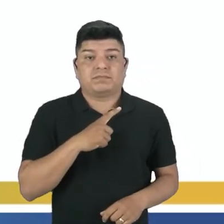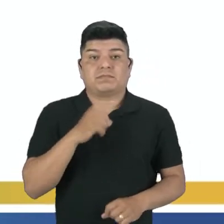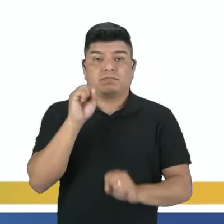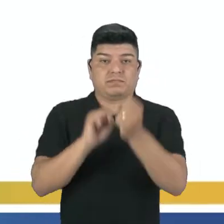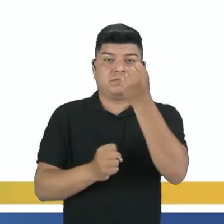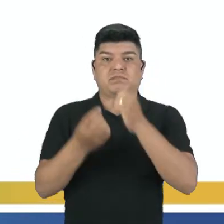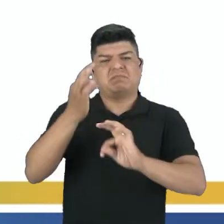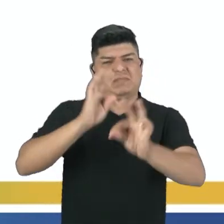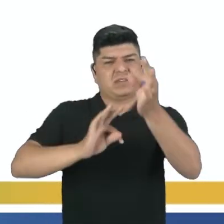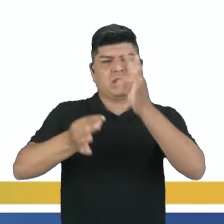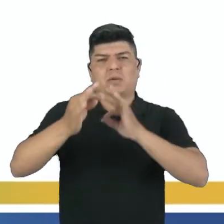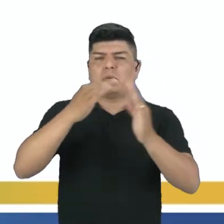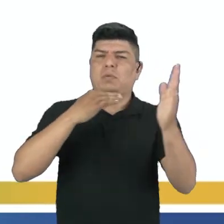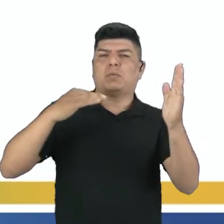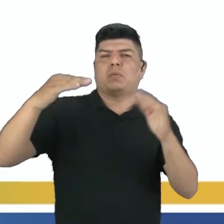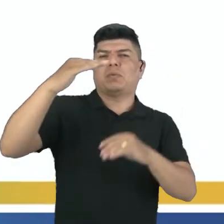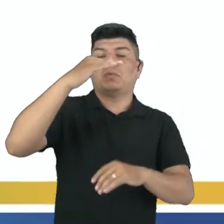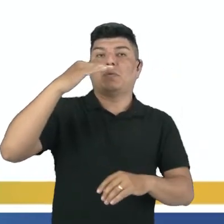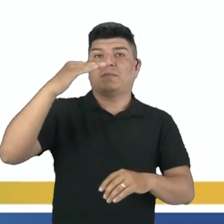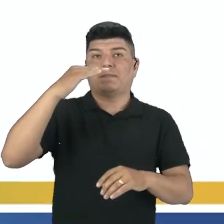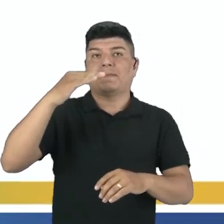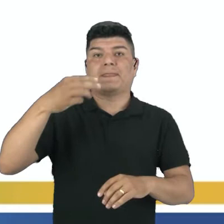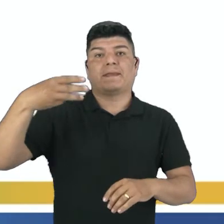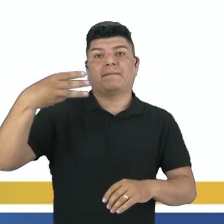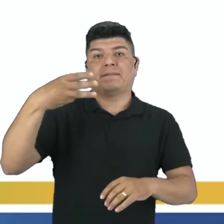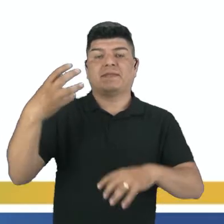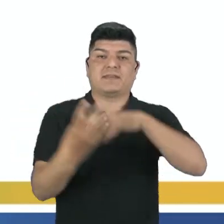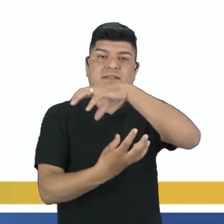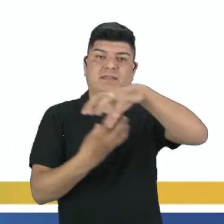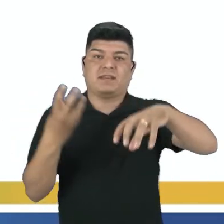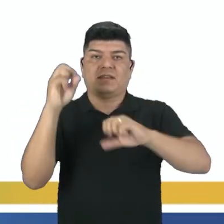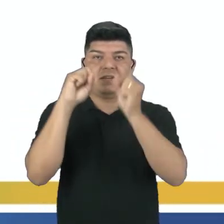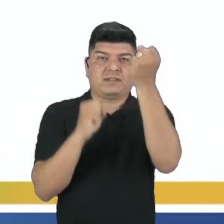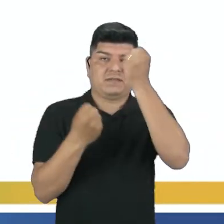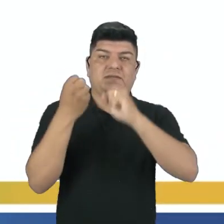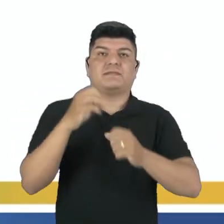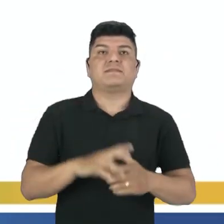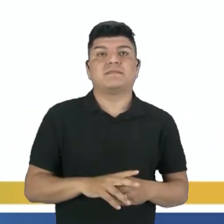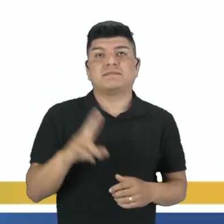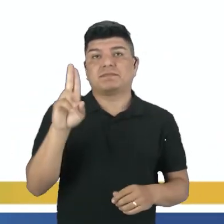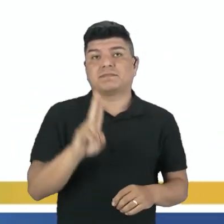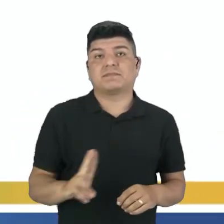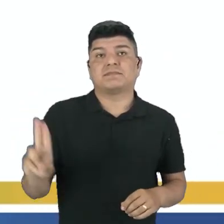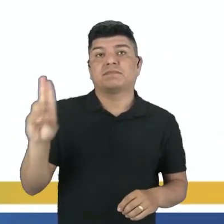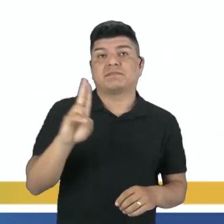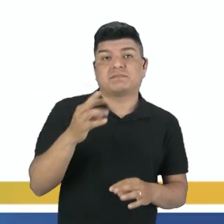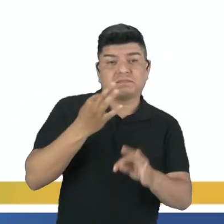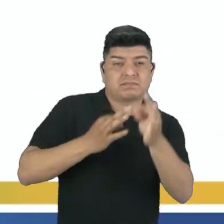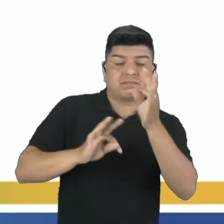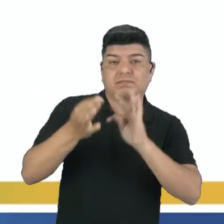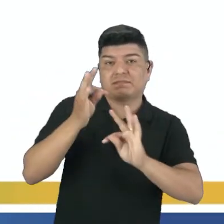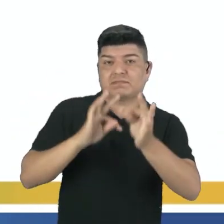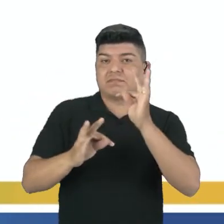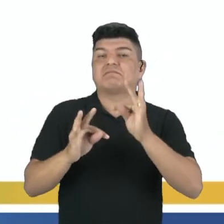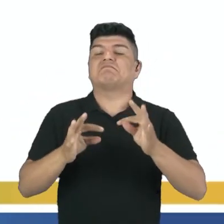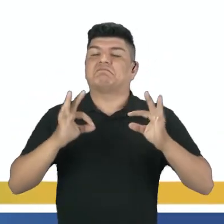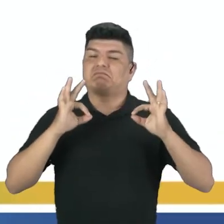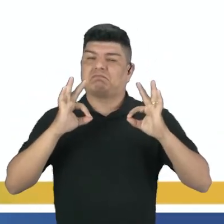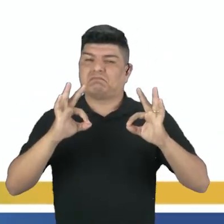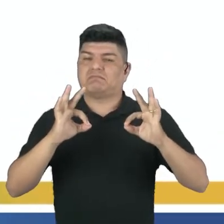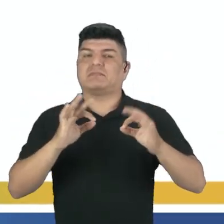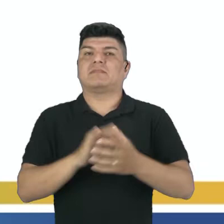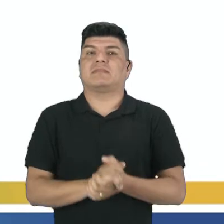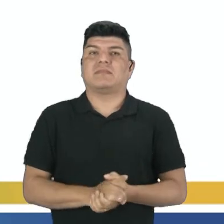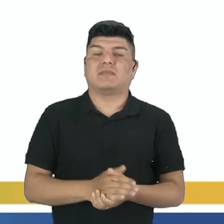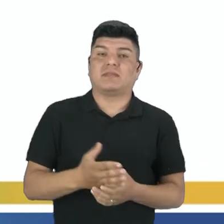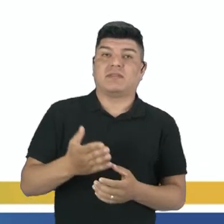tecnologia, que são as indústrias da terceira revolução industrial, que utilizam aí tecnologia de ponta, desde